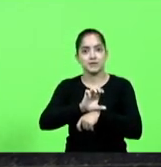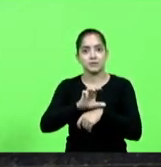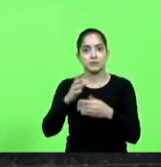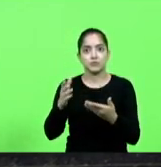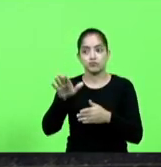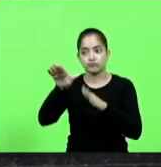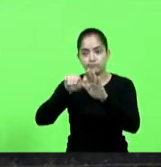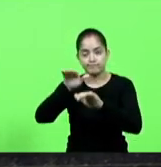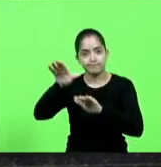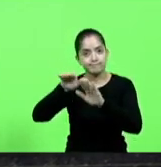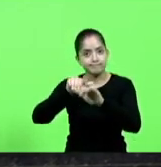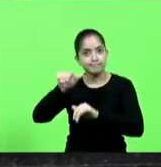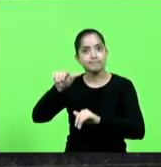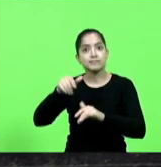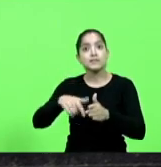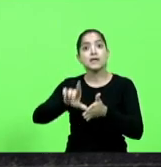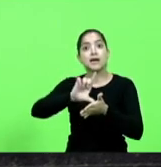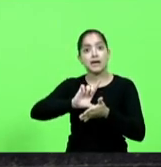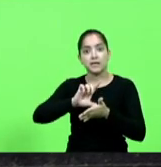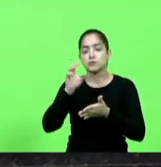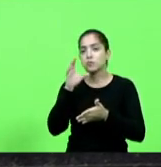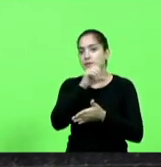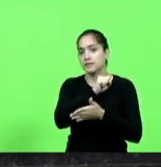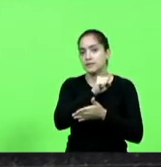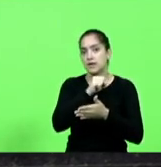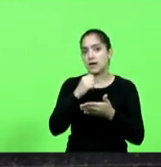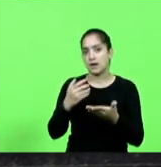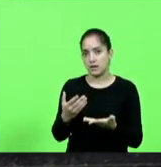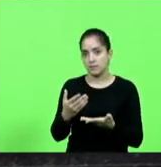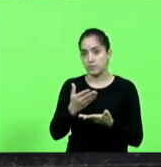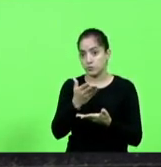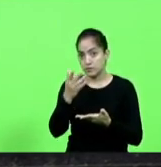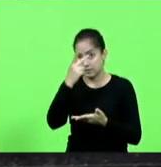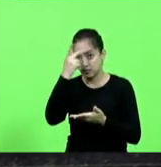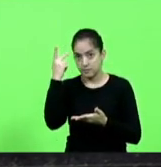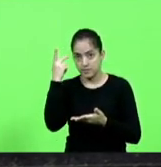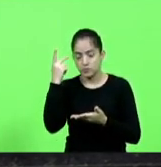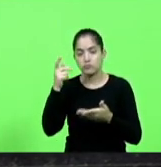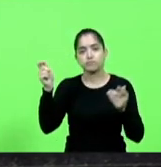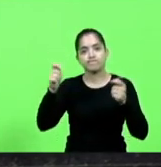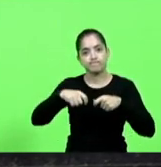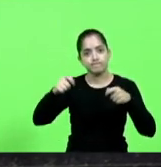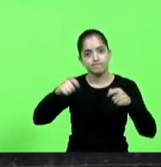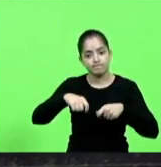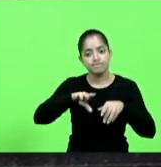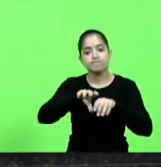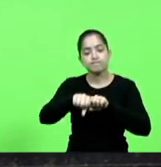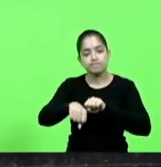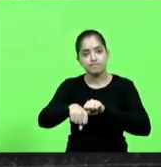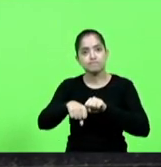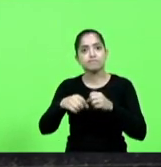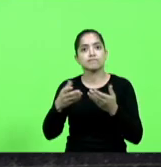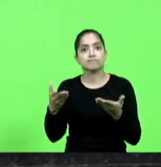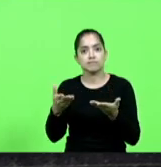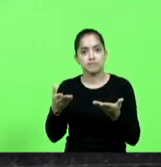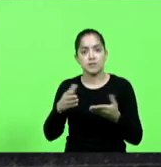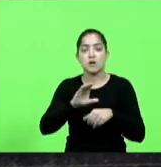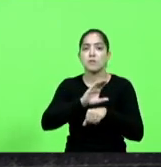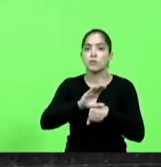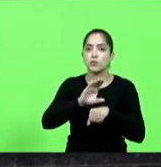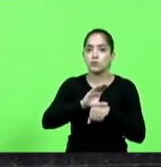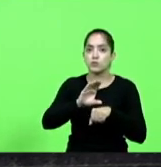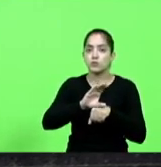chamamento o quanto antes o mais rápido dessas pessoas capacitadas qualificadas para o curso de